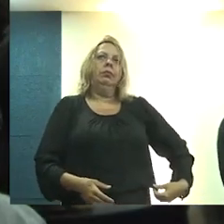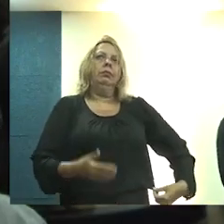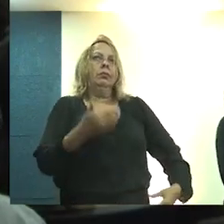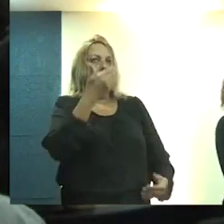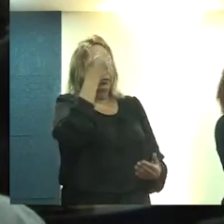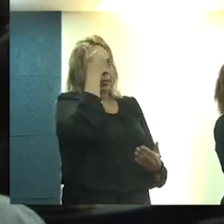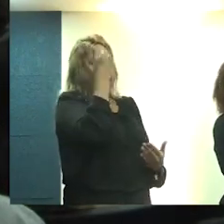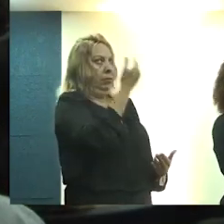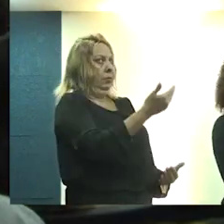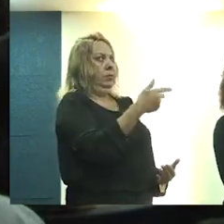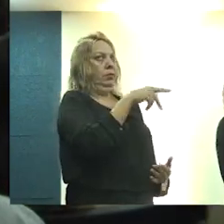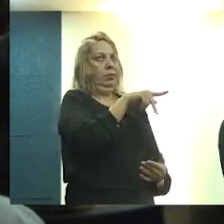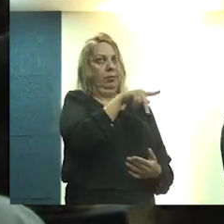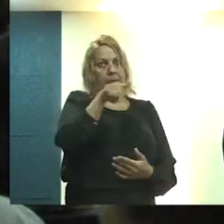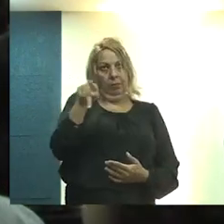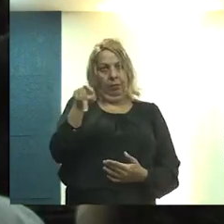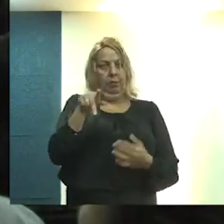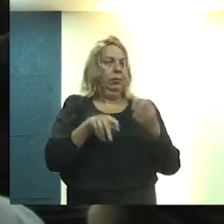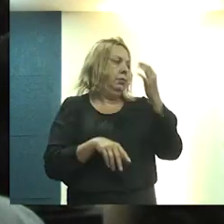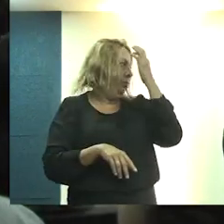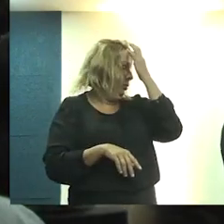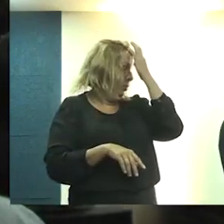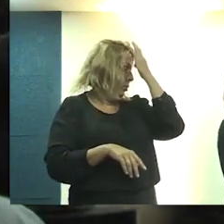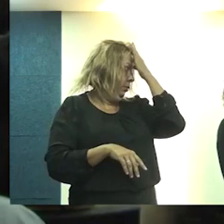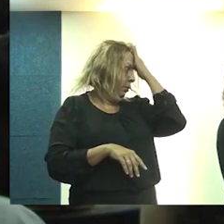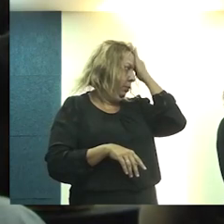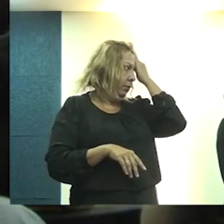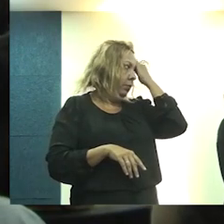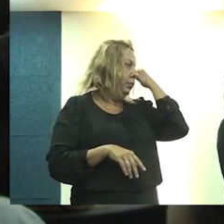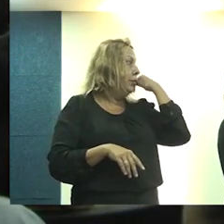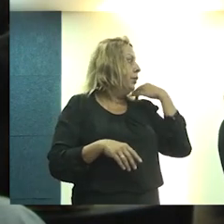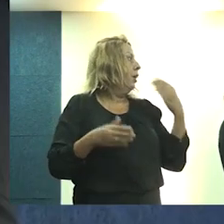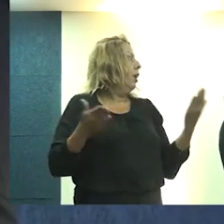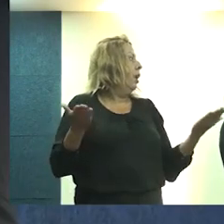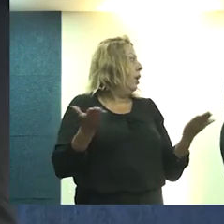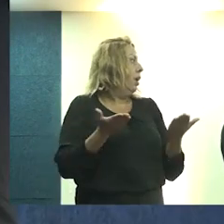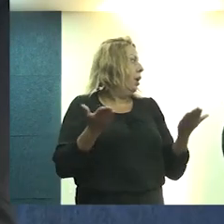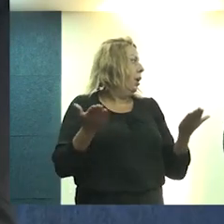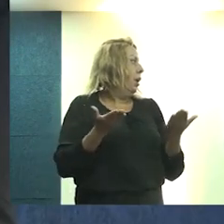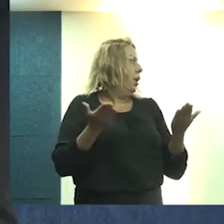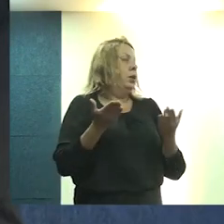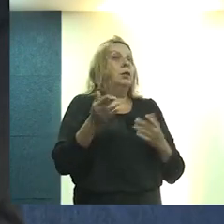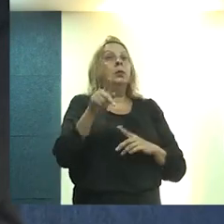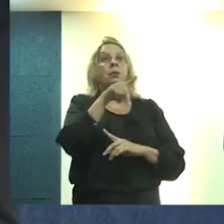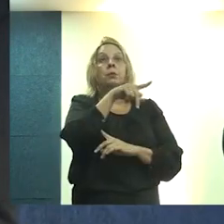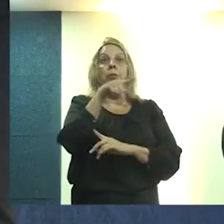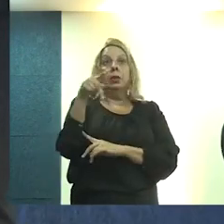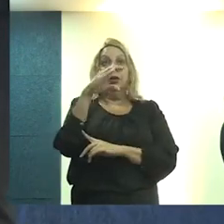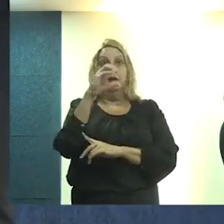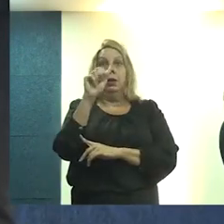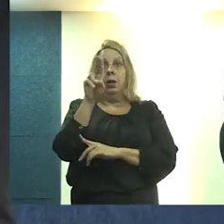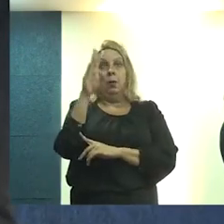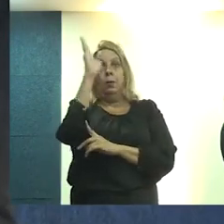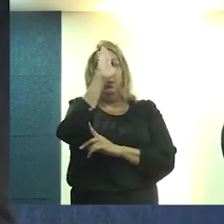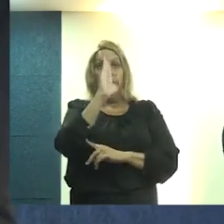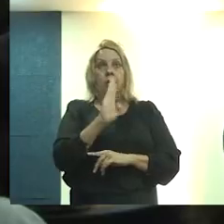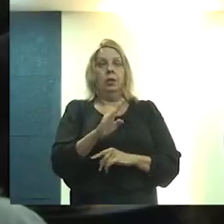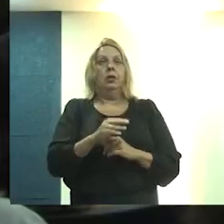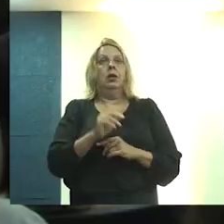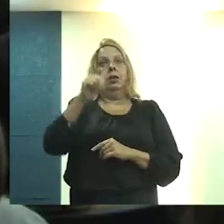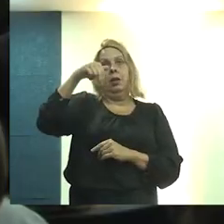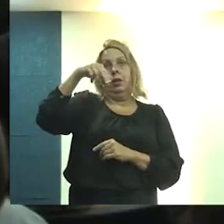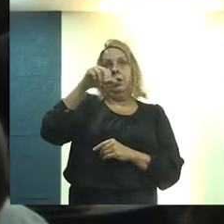Muito obrigada, presidente. E agora, passo a palavra para a presidente do Cal Brasil,